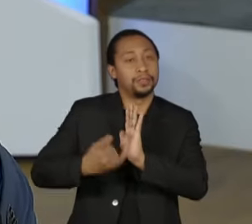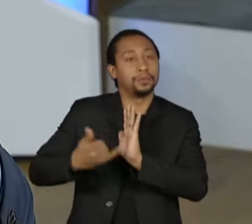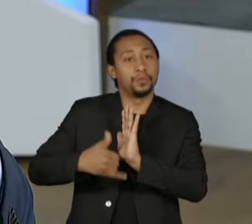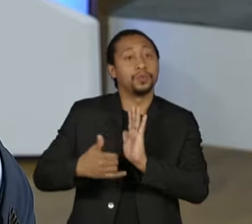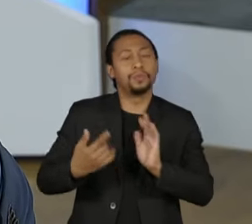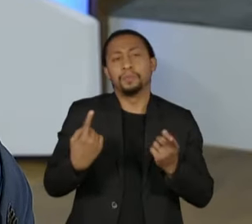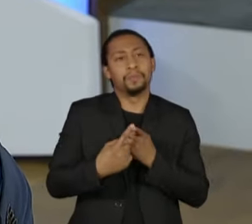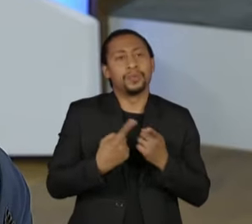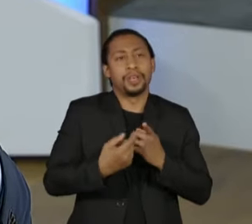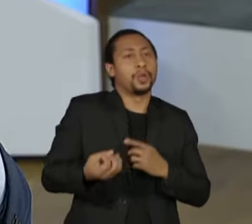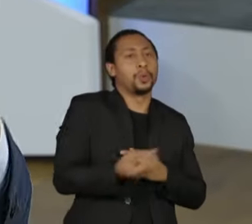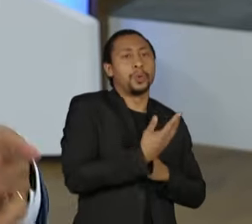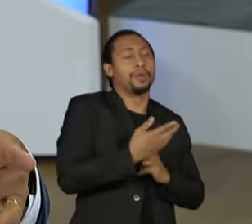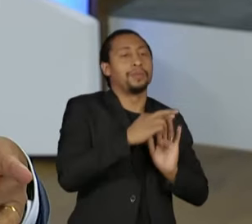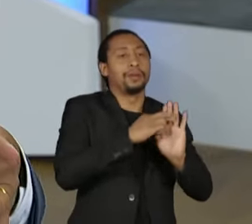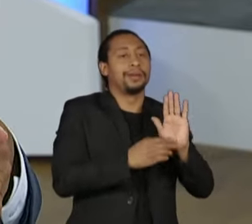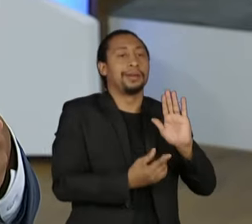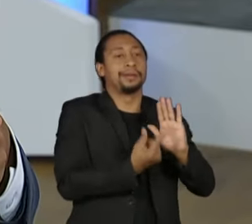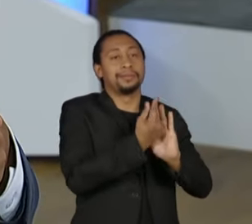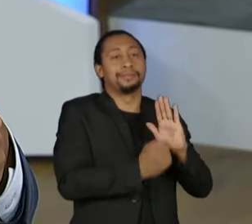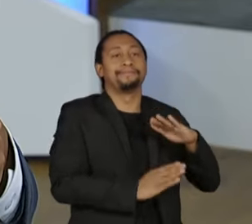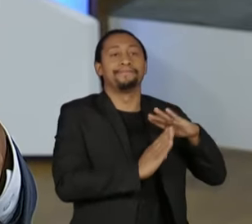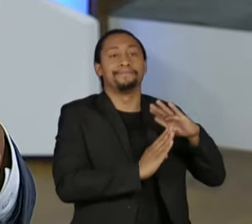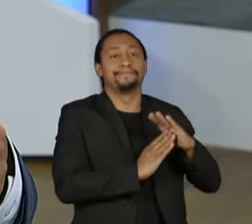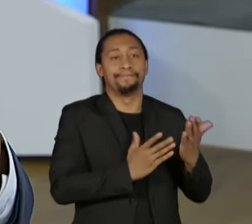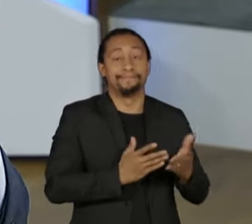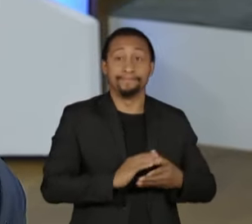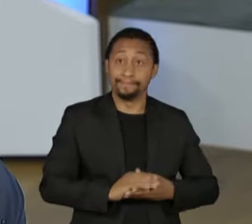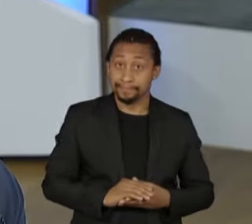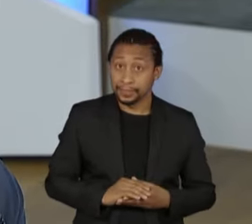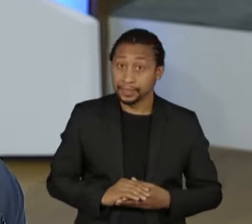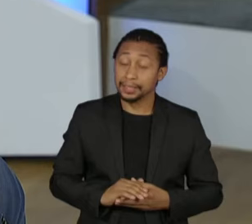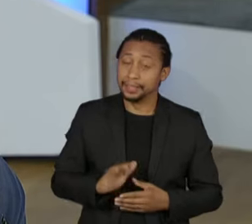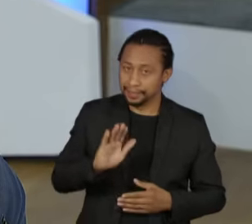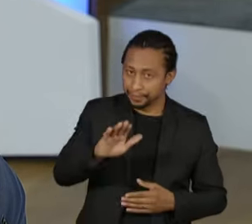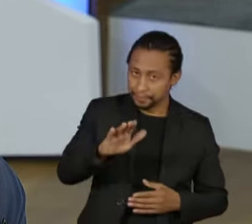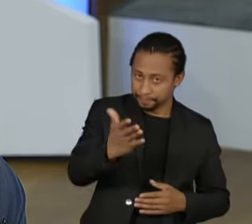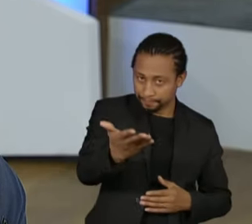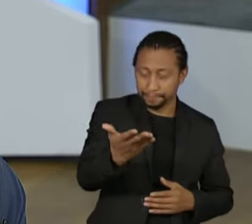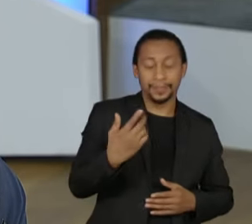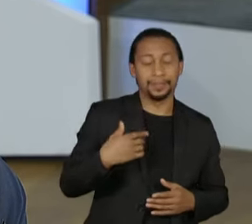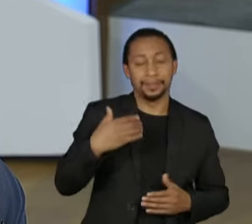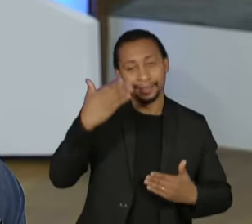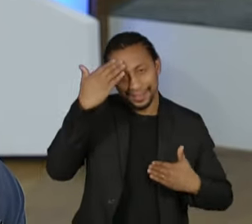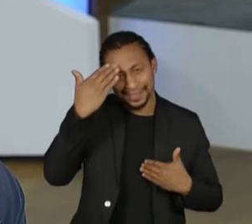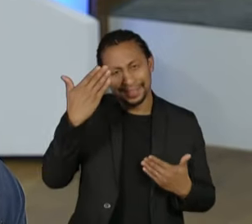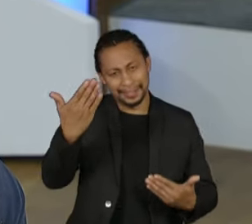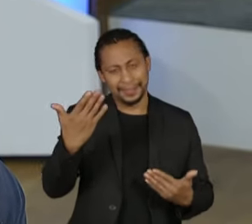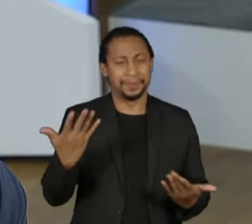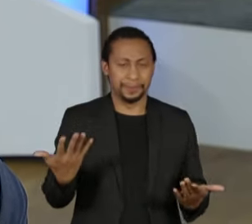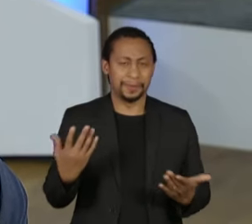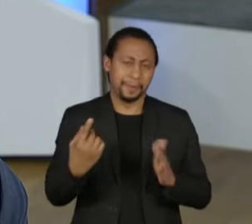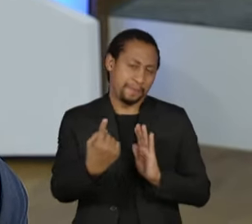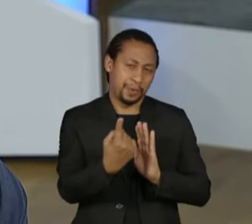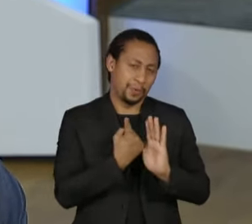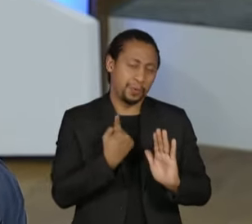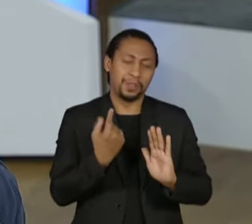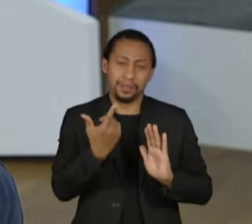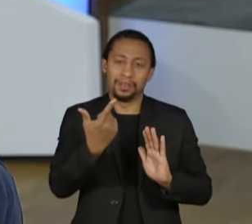Ventura, veja só. Eu te agradeço até pela pergunta para poder ter a oportunidade de colocar o seguinte.